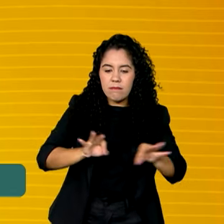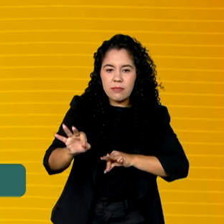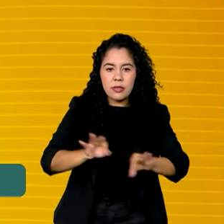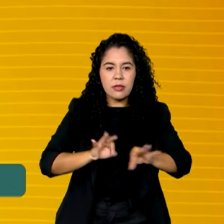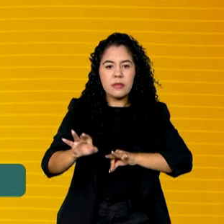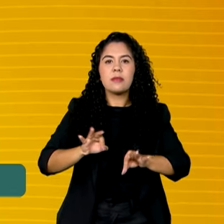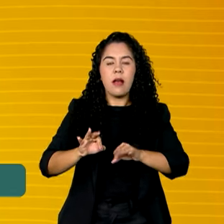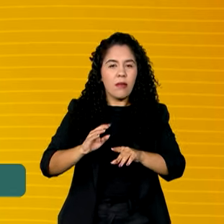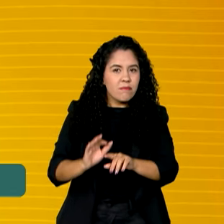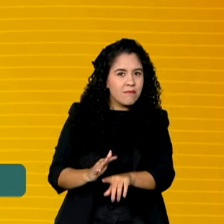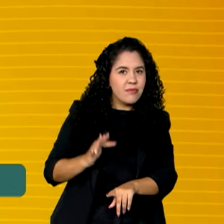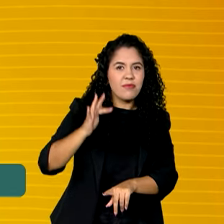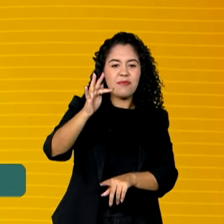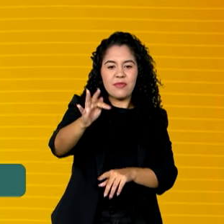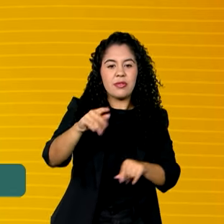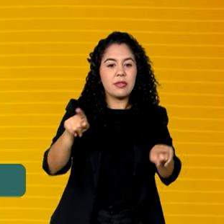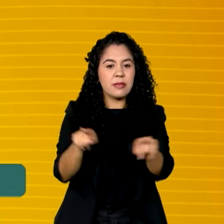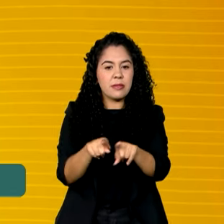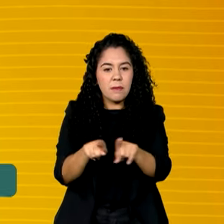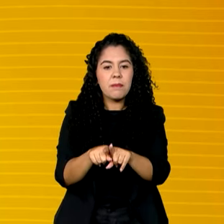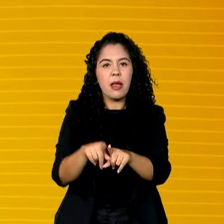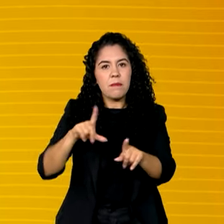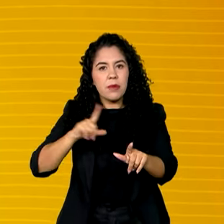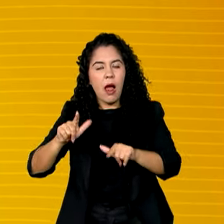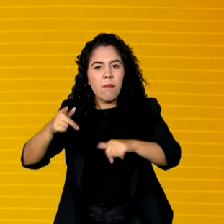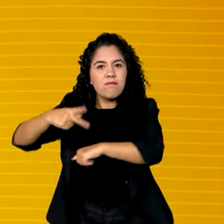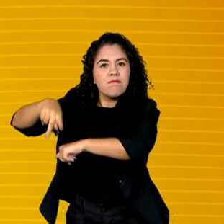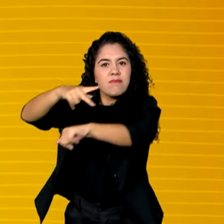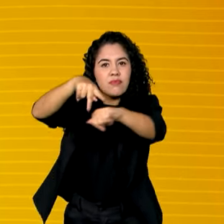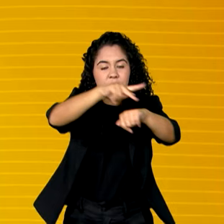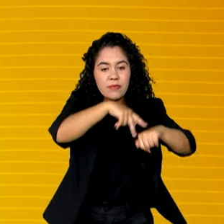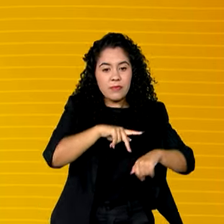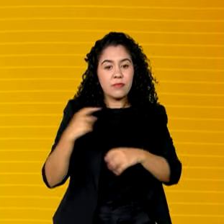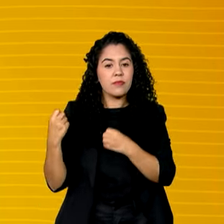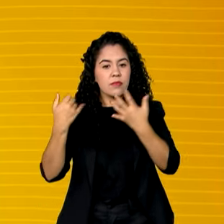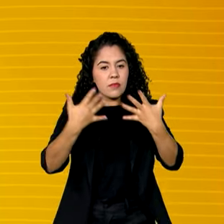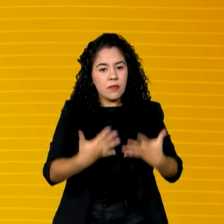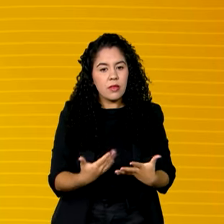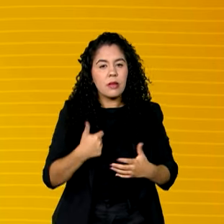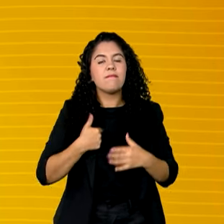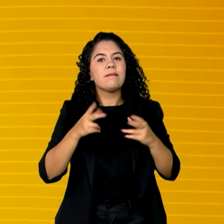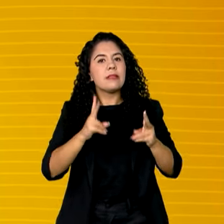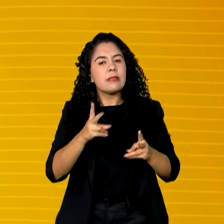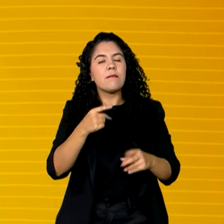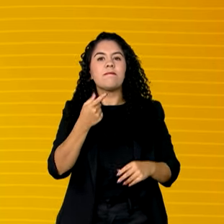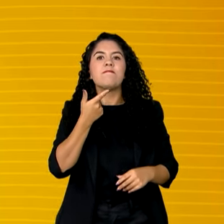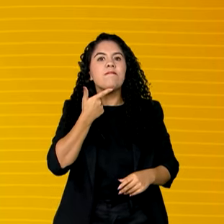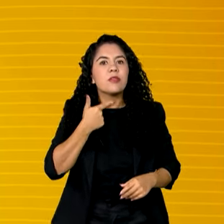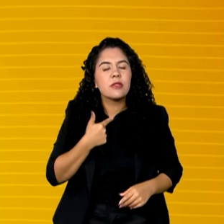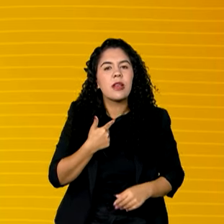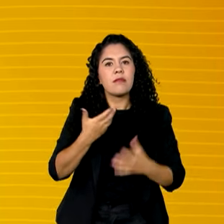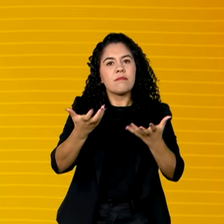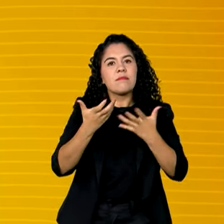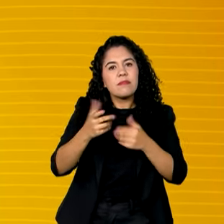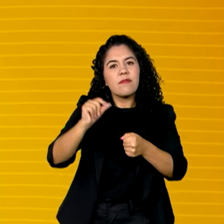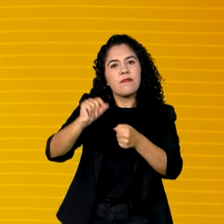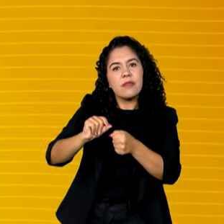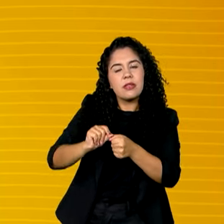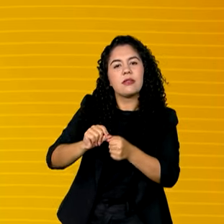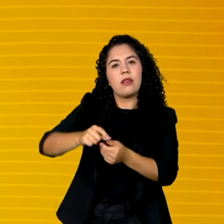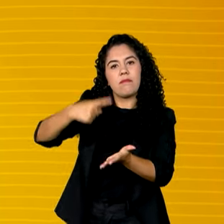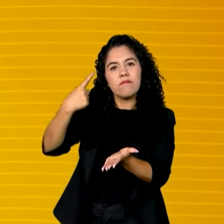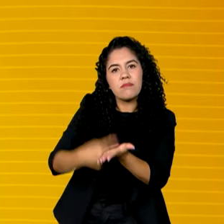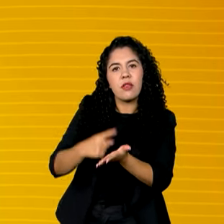fronteiras. Estamos bem no início da operação, mas desde sempre pensamos no mercado externo, pois temos produtos de alto valor